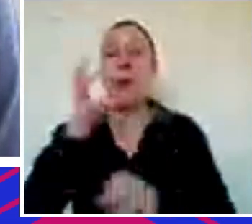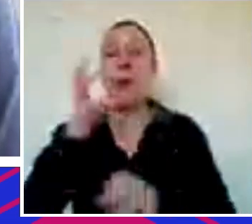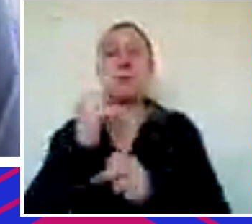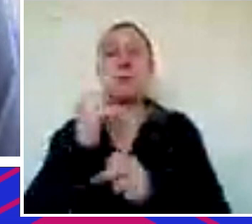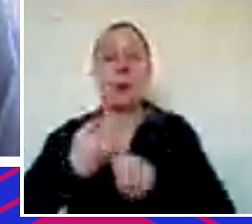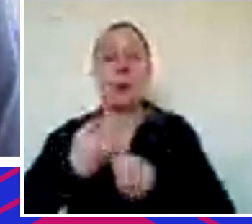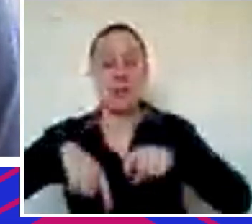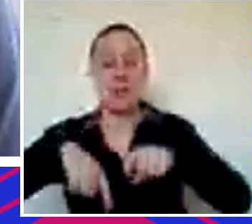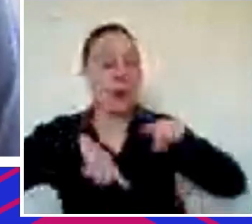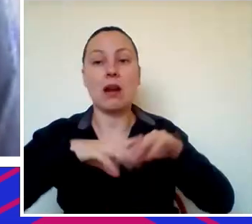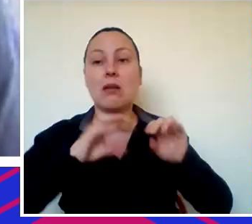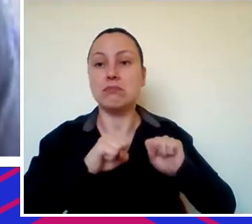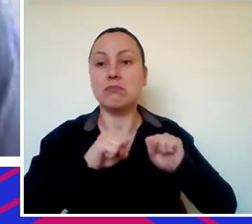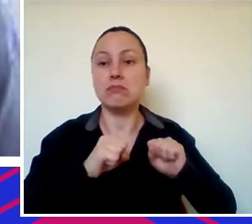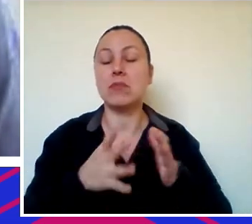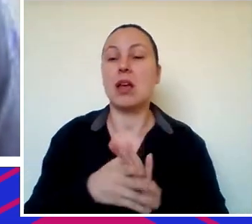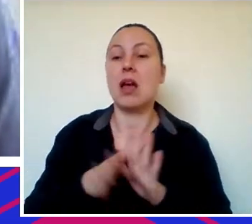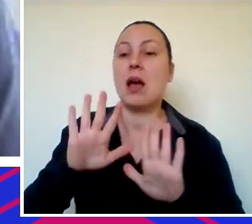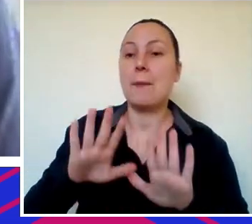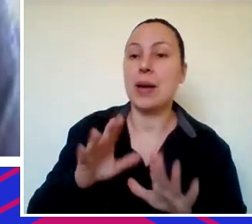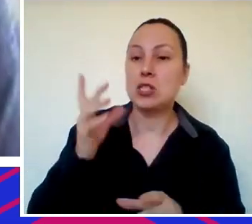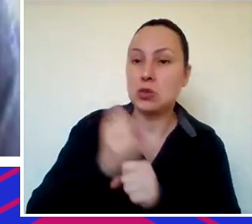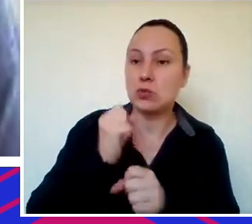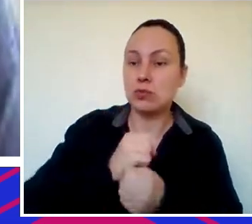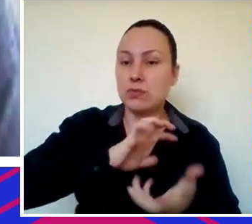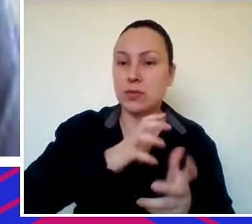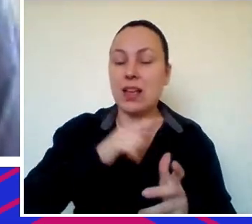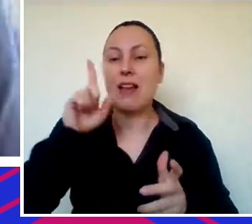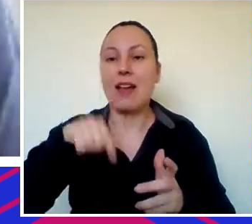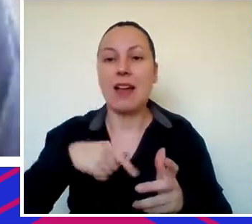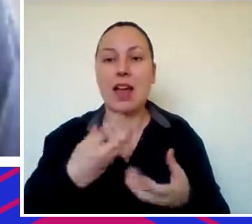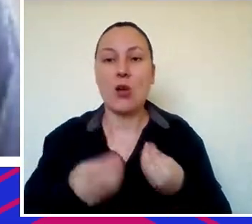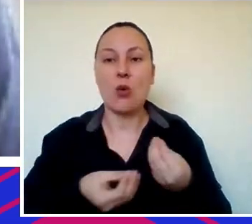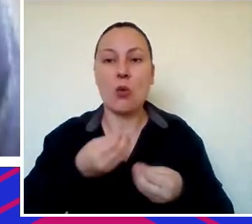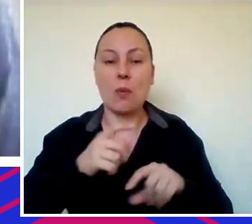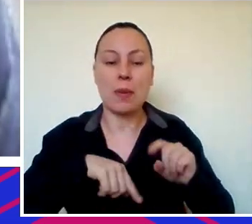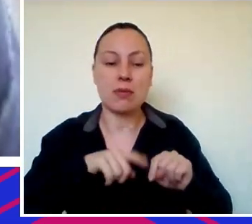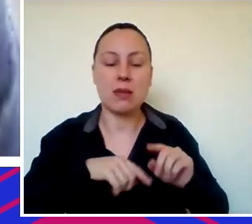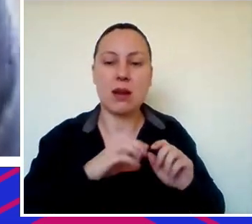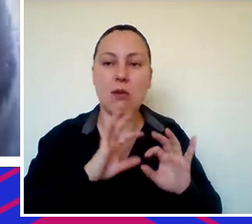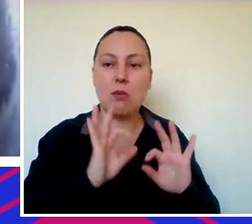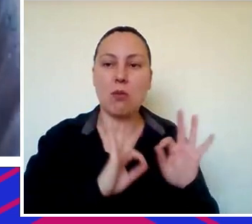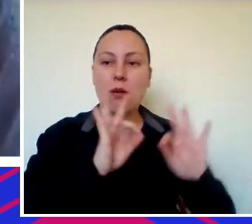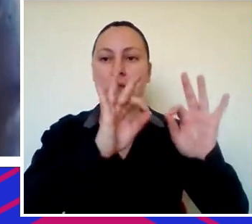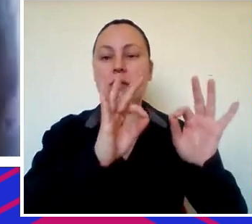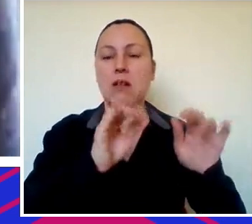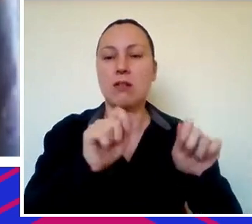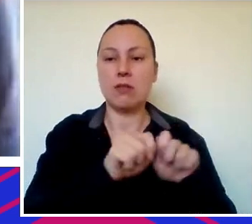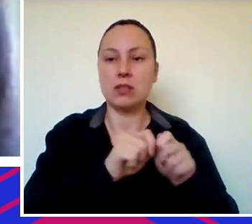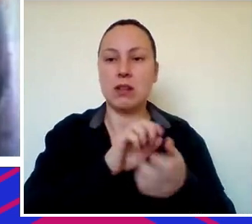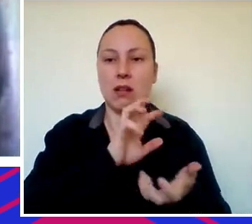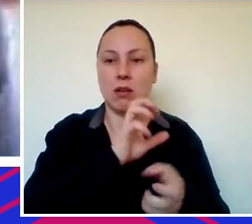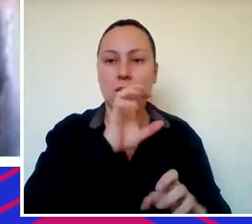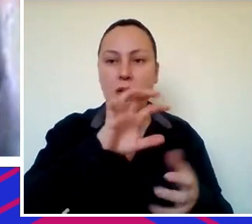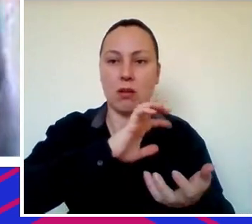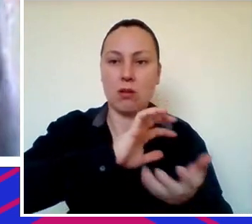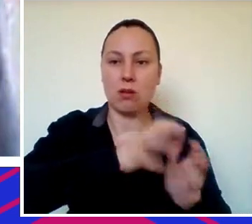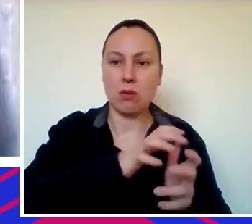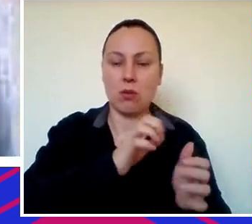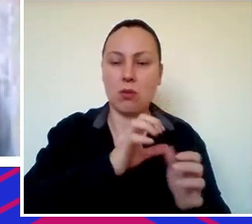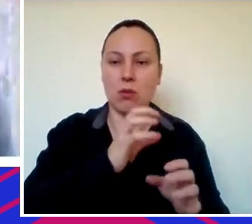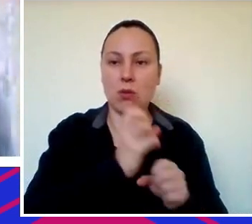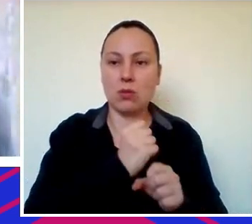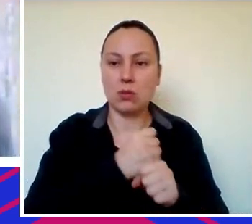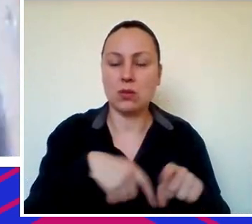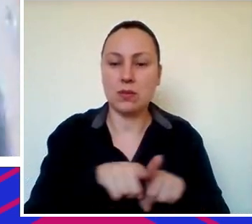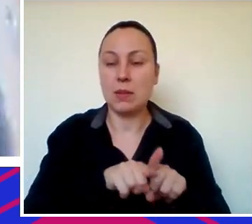né. Então, para nós, construção é hardware, hardware é a capacidade de montar uma obra e software é todo o fluxo de geração de valor que começa num projeto,